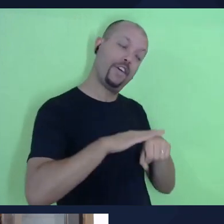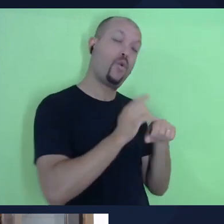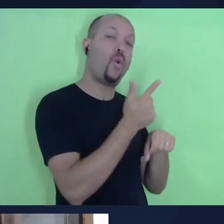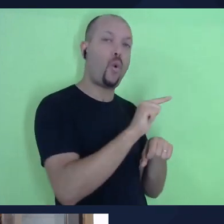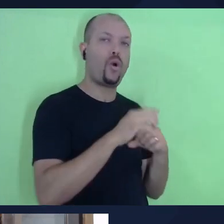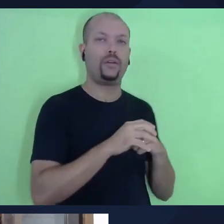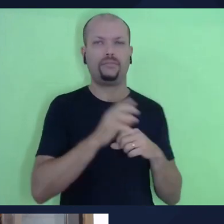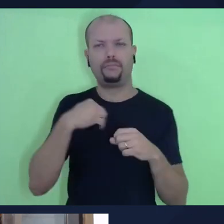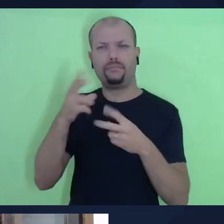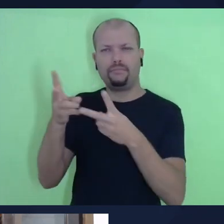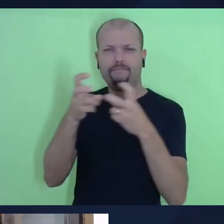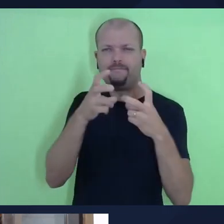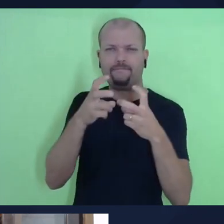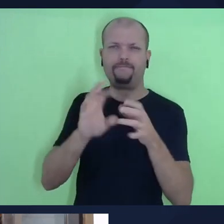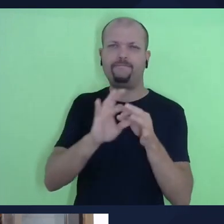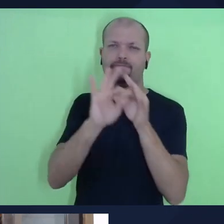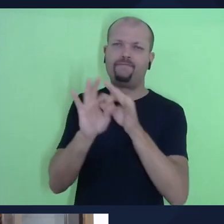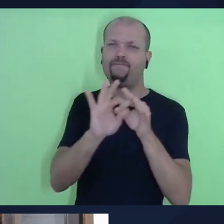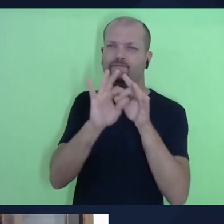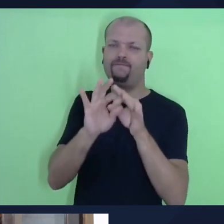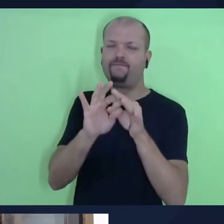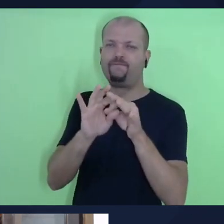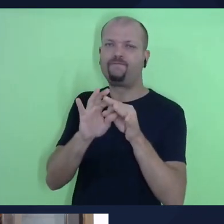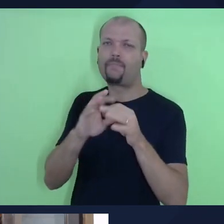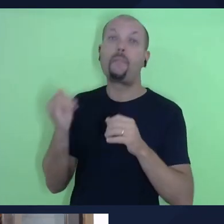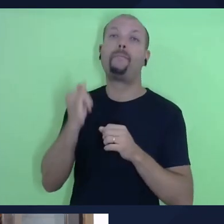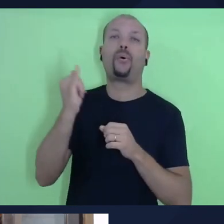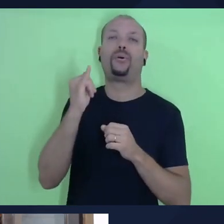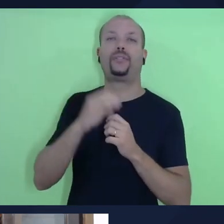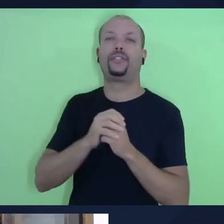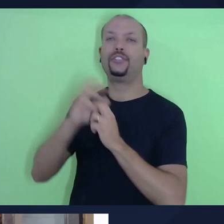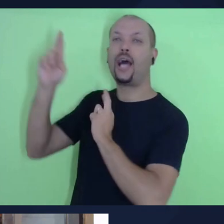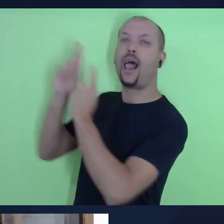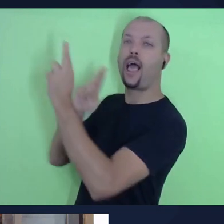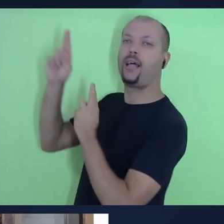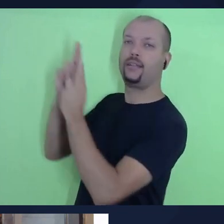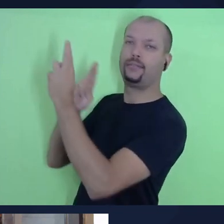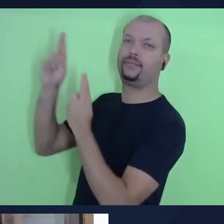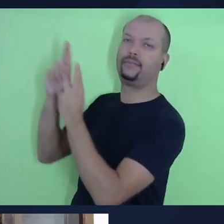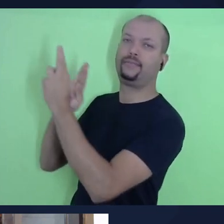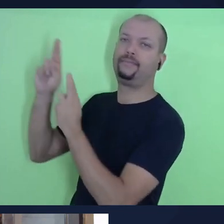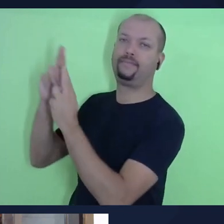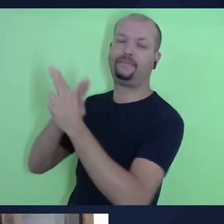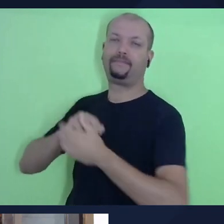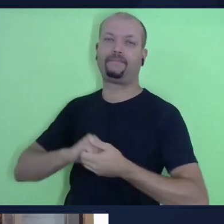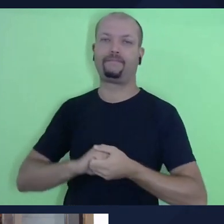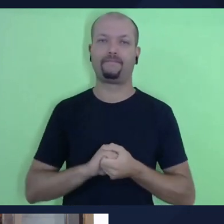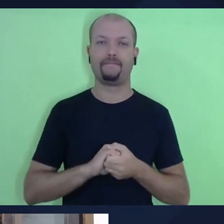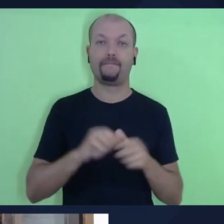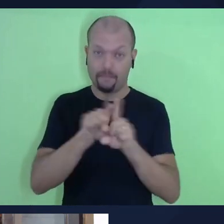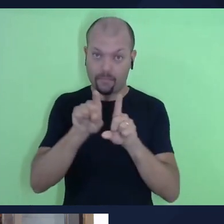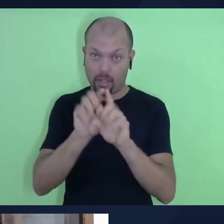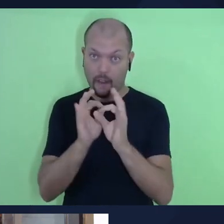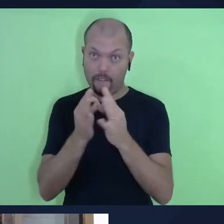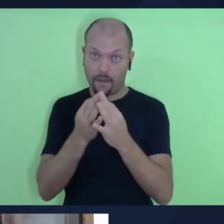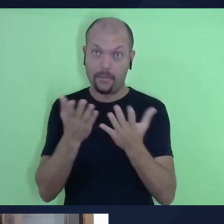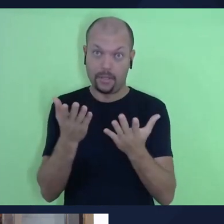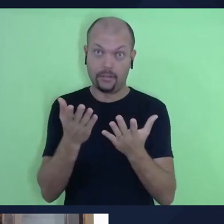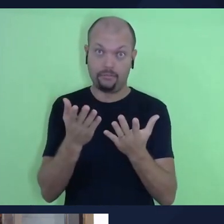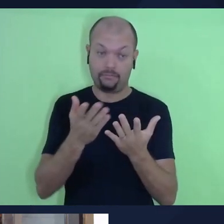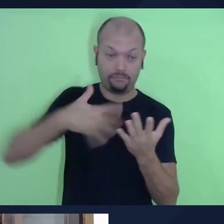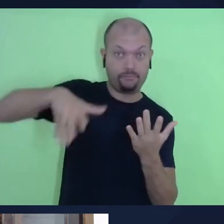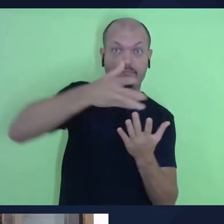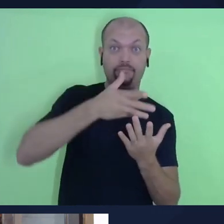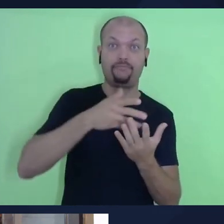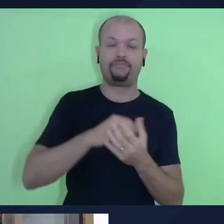muito significativas na relação entre Deus e a sua família. Lembra-se que semana passada, nós